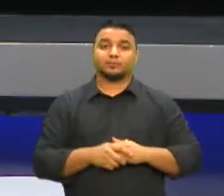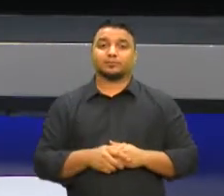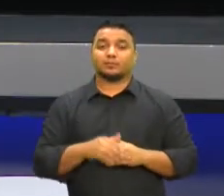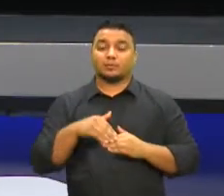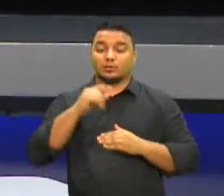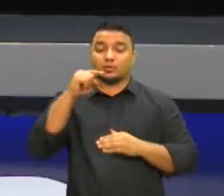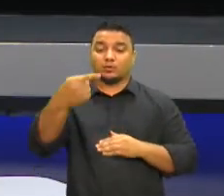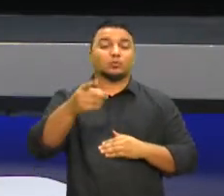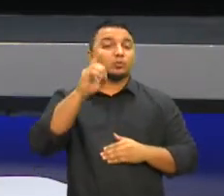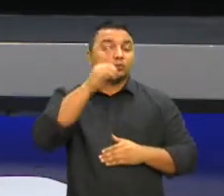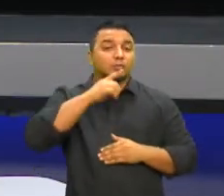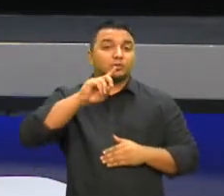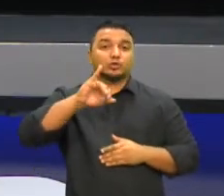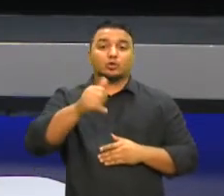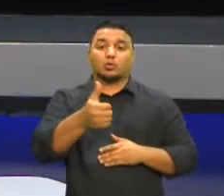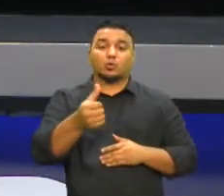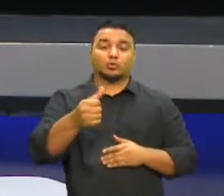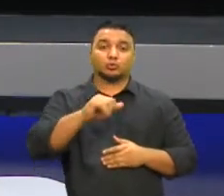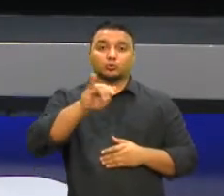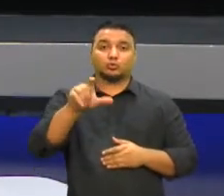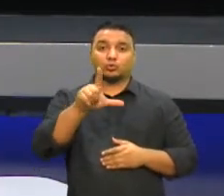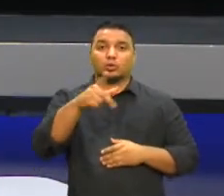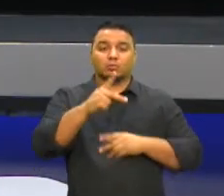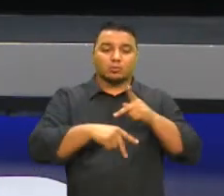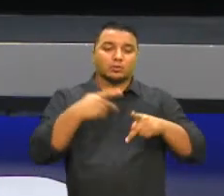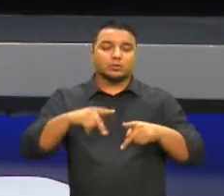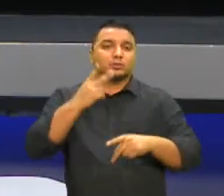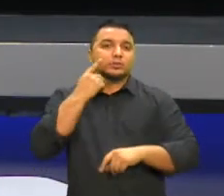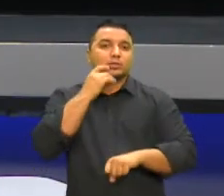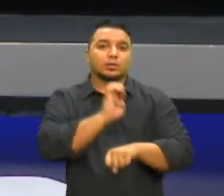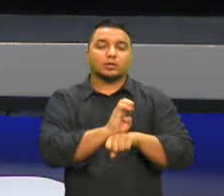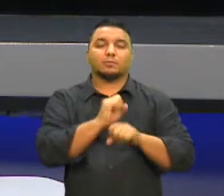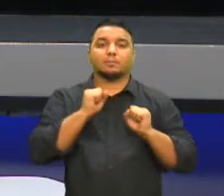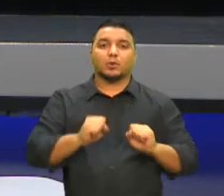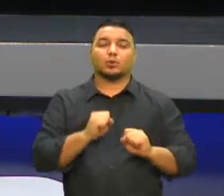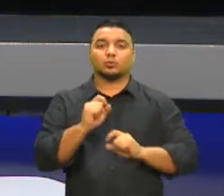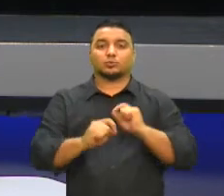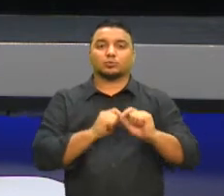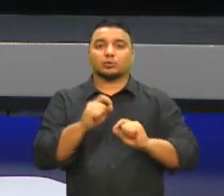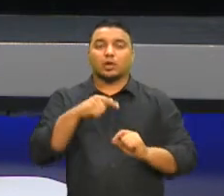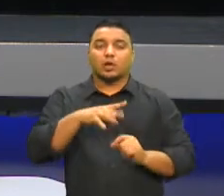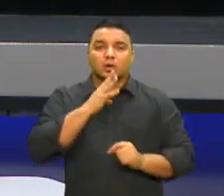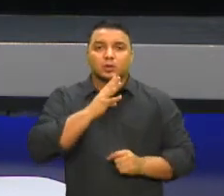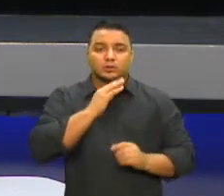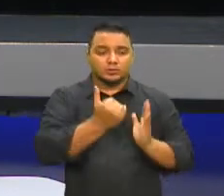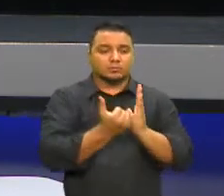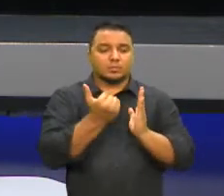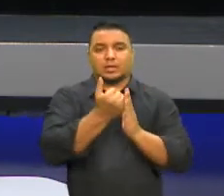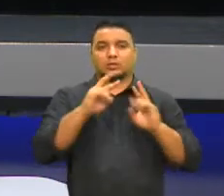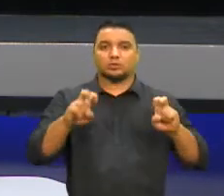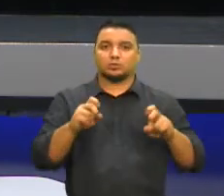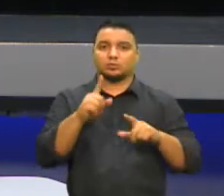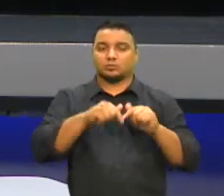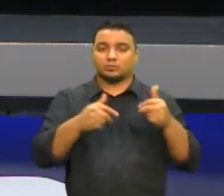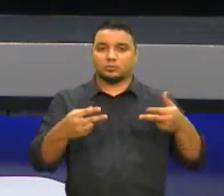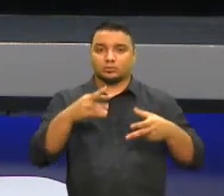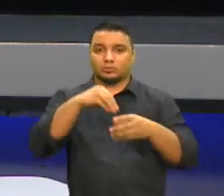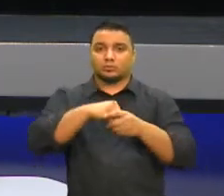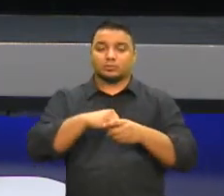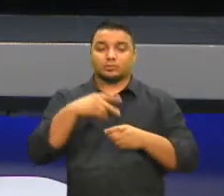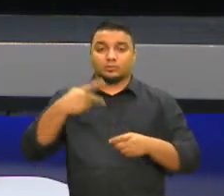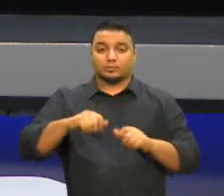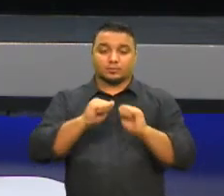domingo, dia 11 de julho, a população cearense terá a oportunidade de conhecer mais sobre produtos e serviços que a